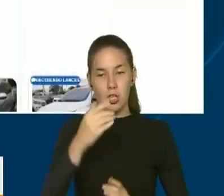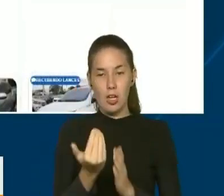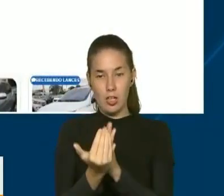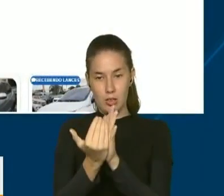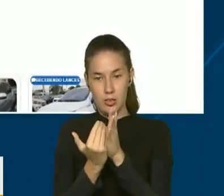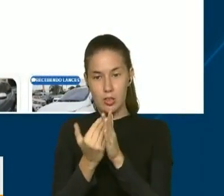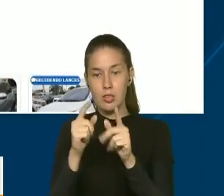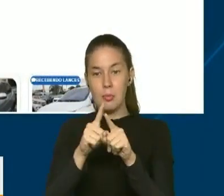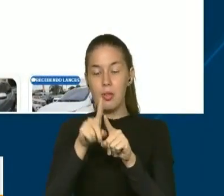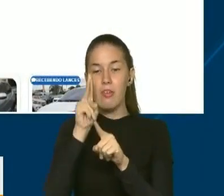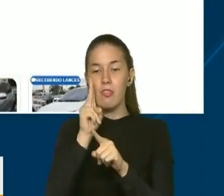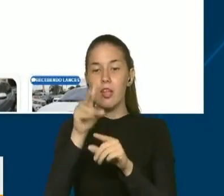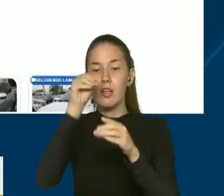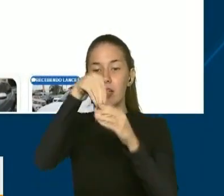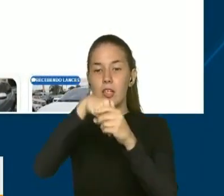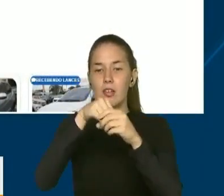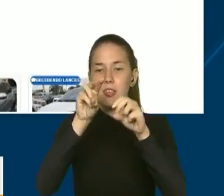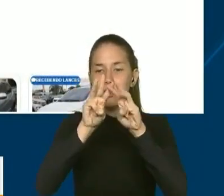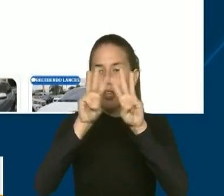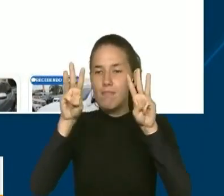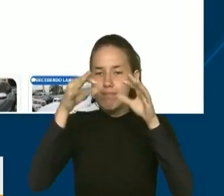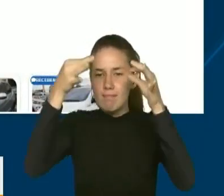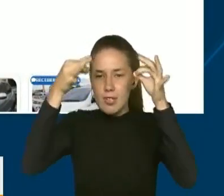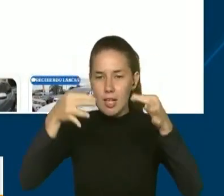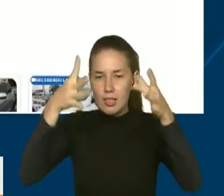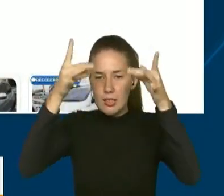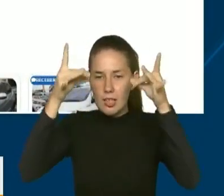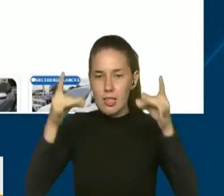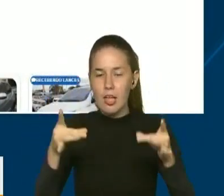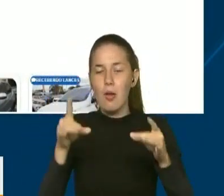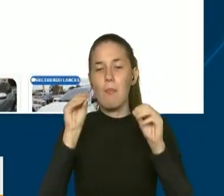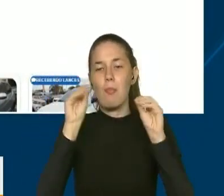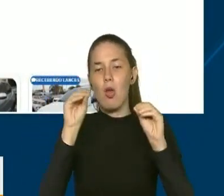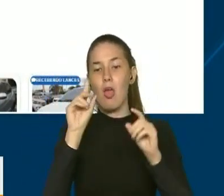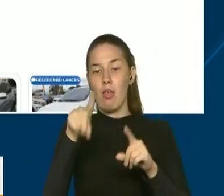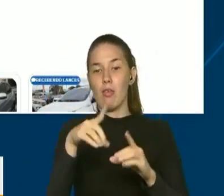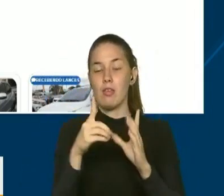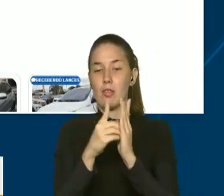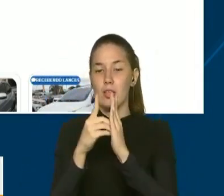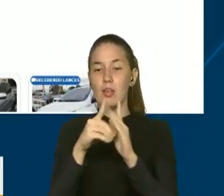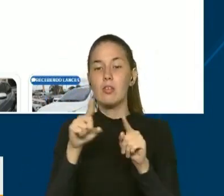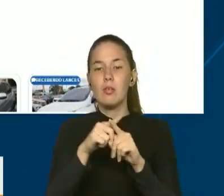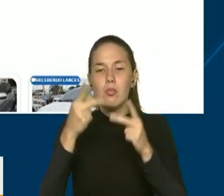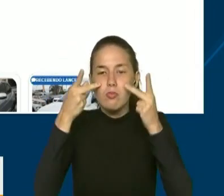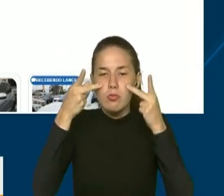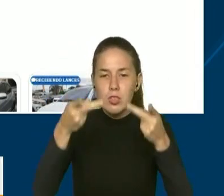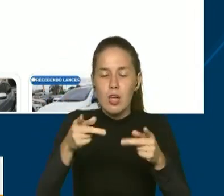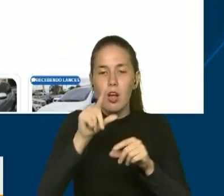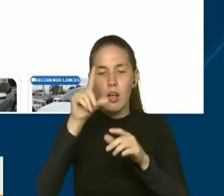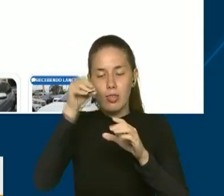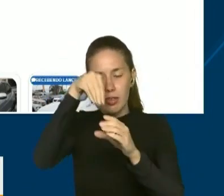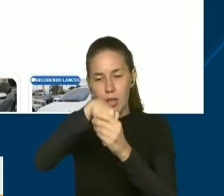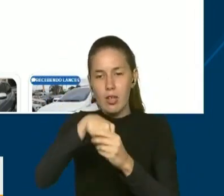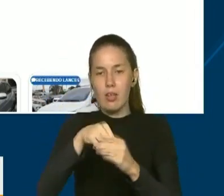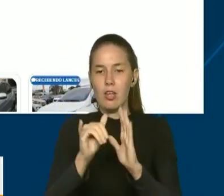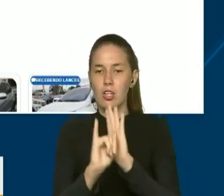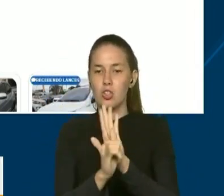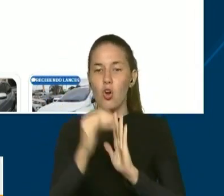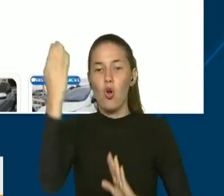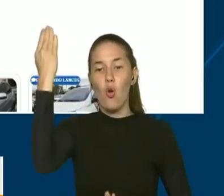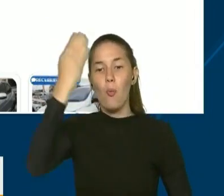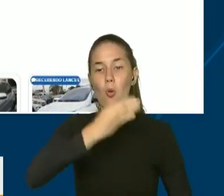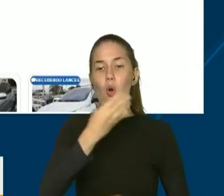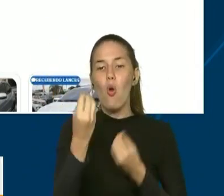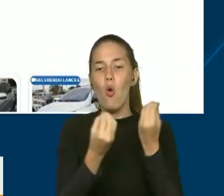está sendo processado na plataforma do leiloeiro Que é designado pelo Detran E visitar o pátio indicado no site e no edital Para comprovar